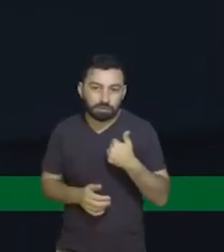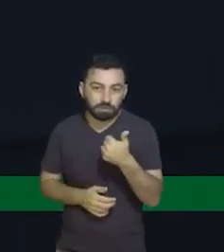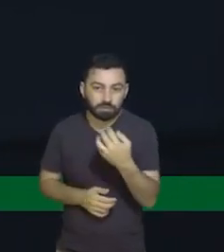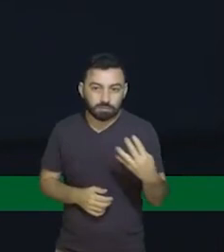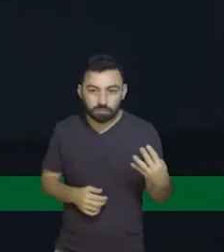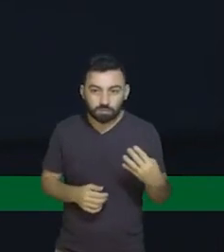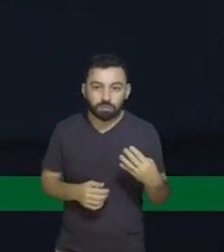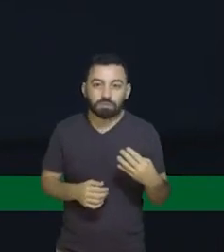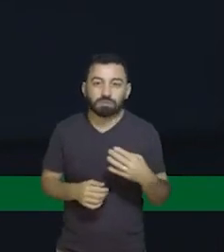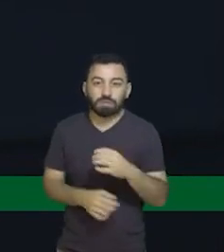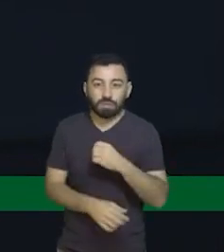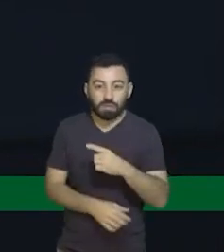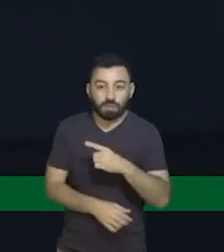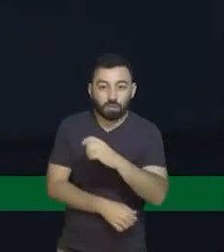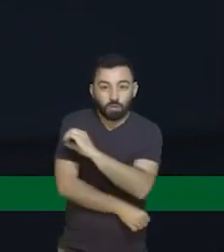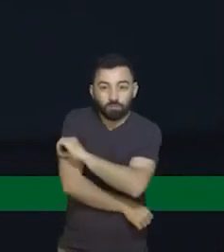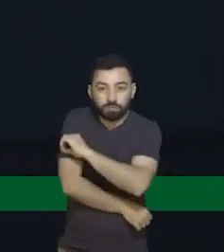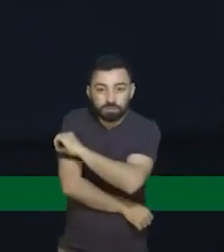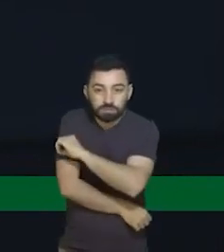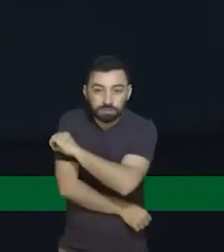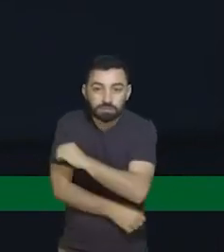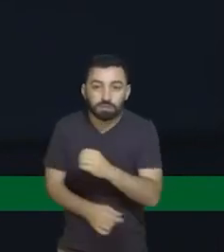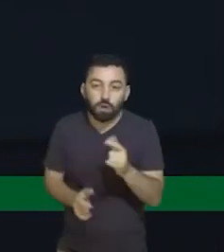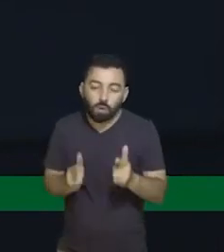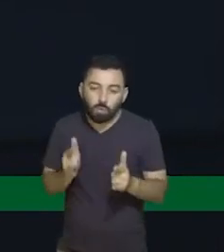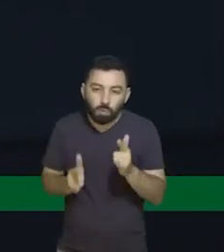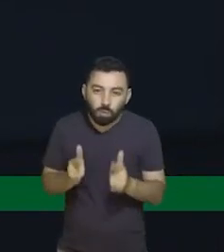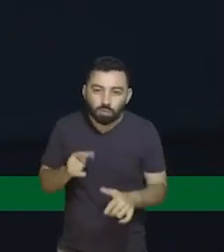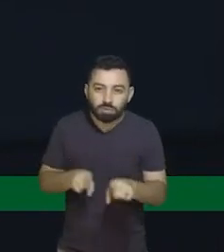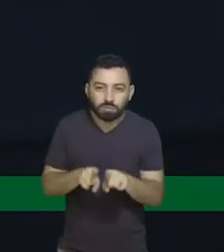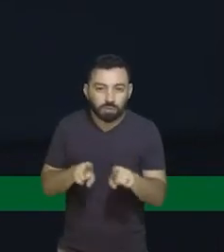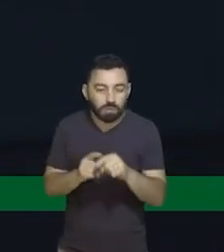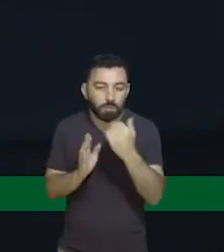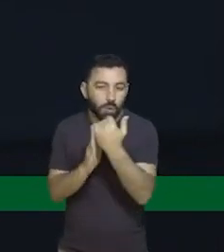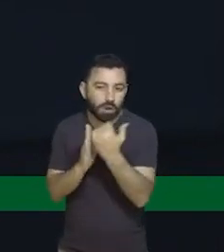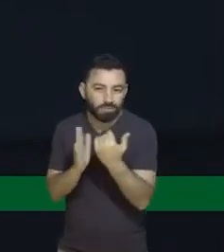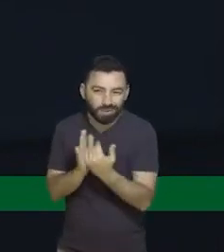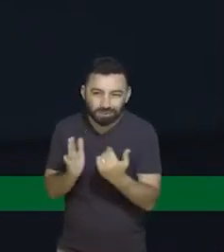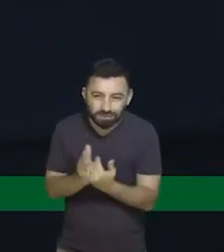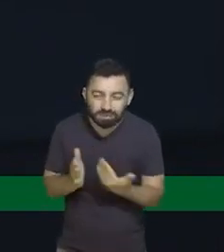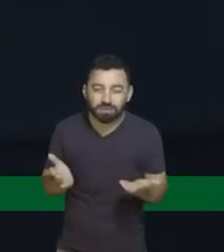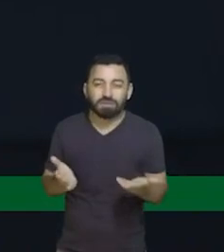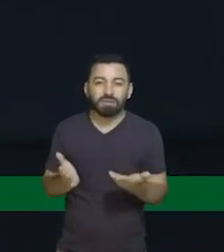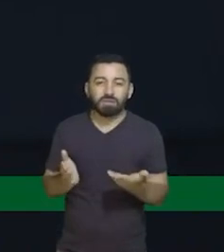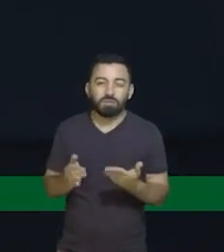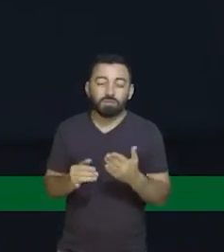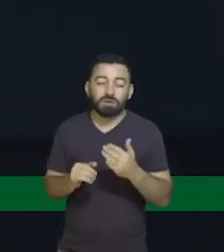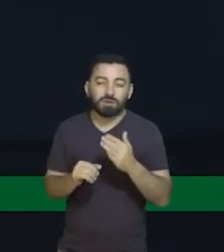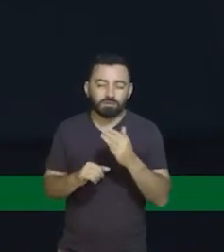introdução em robótica, programação, informática, inglês,